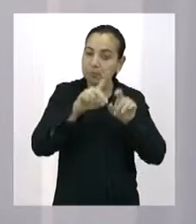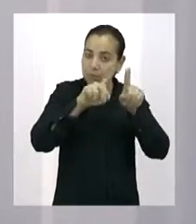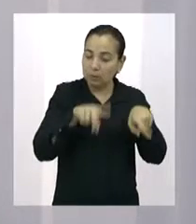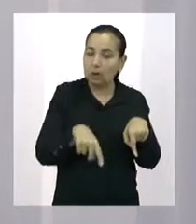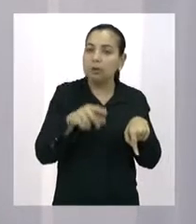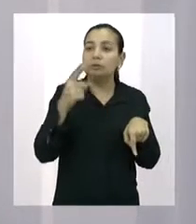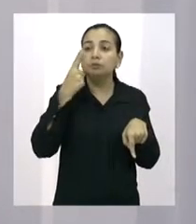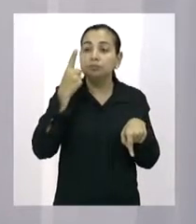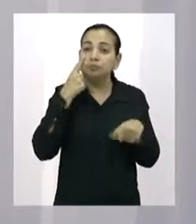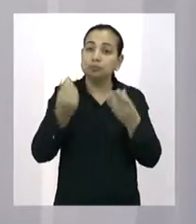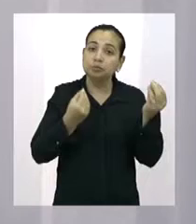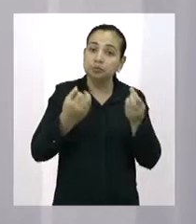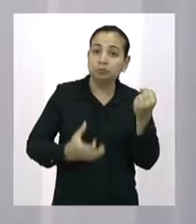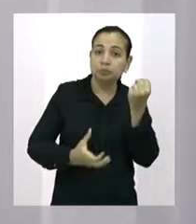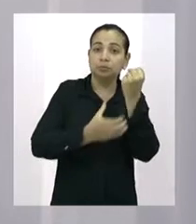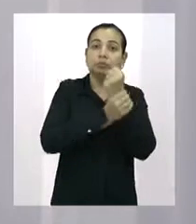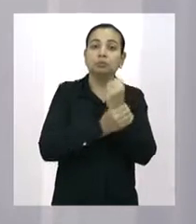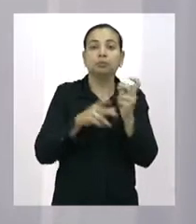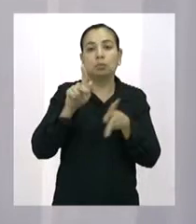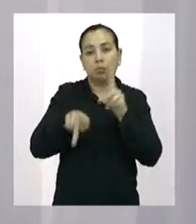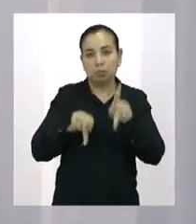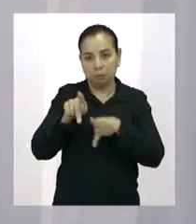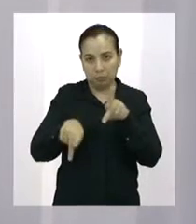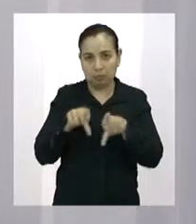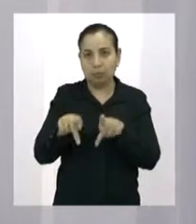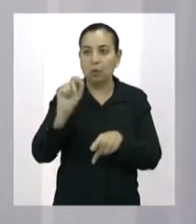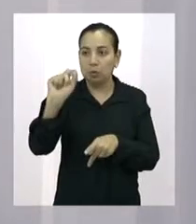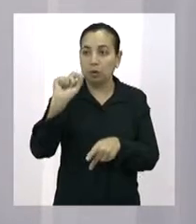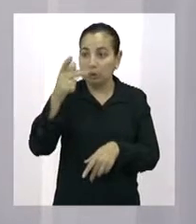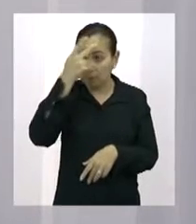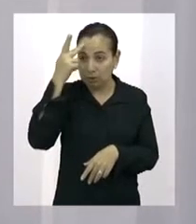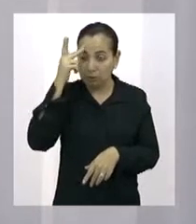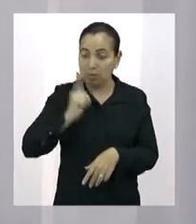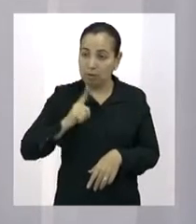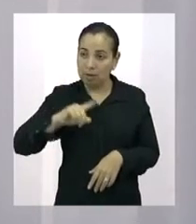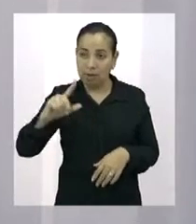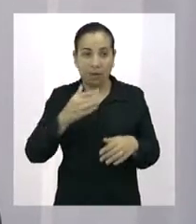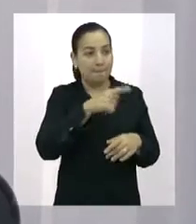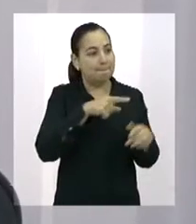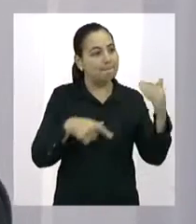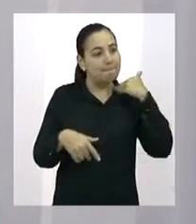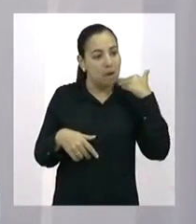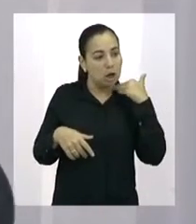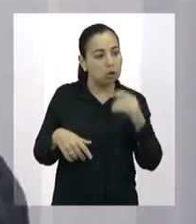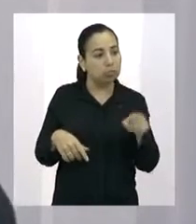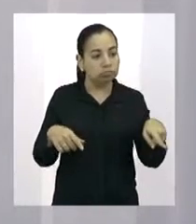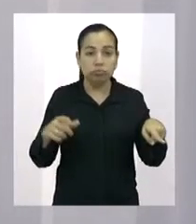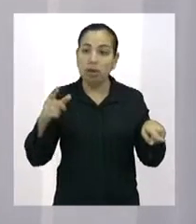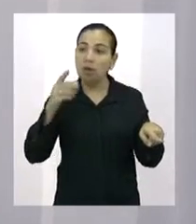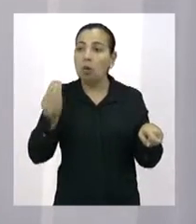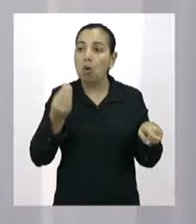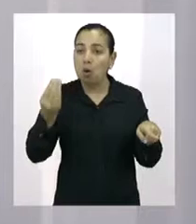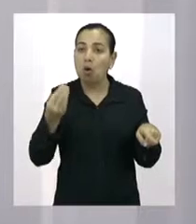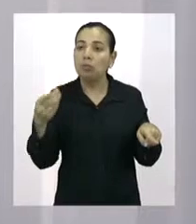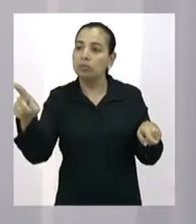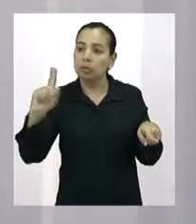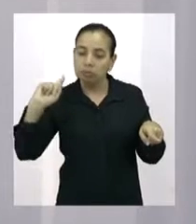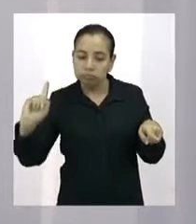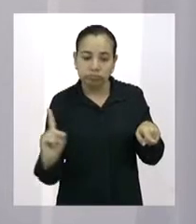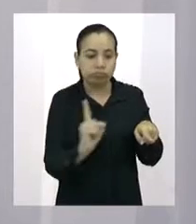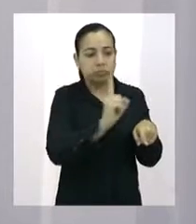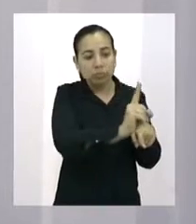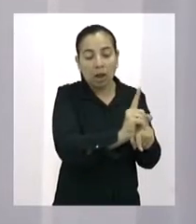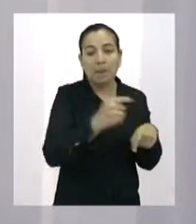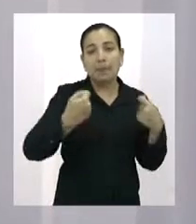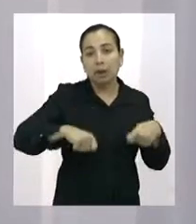a população, para as pessoas que se dirigem até a agência bancária. O que nós temos é muita saidinha bancária e